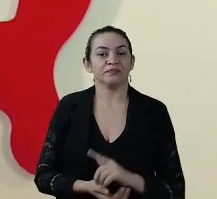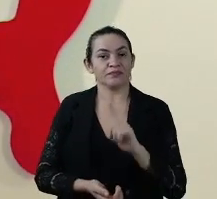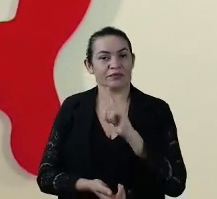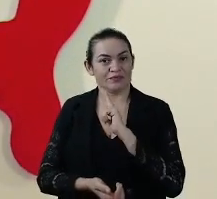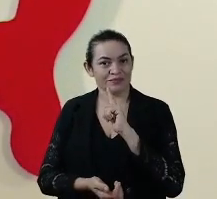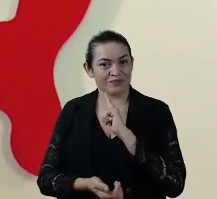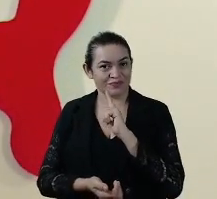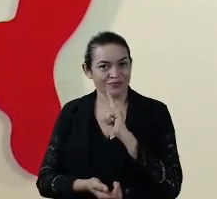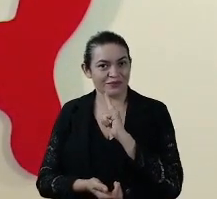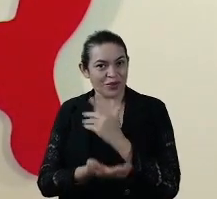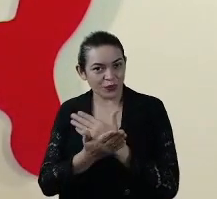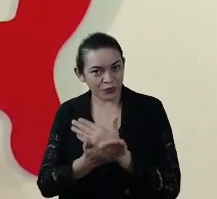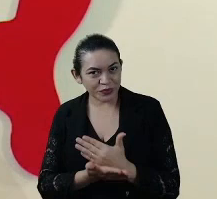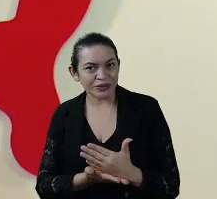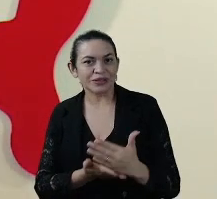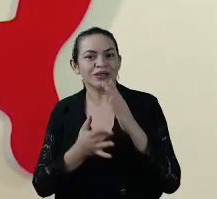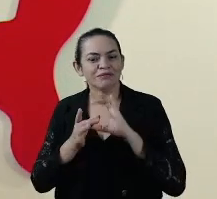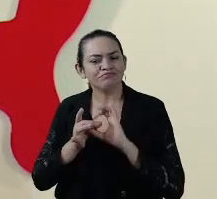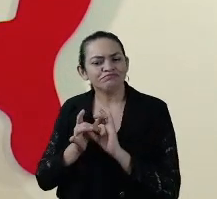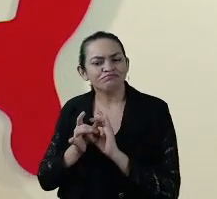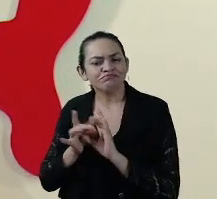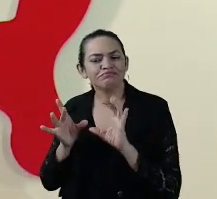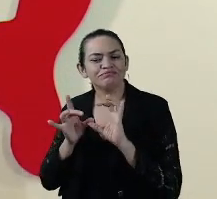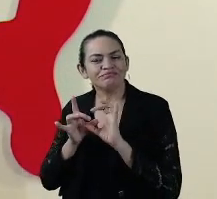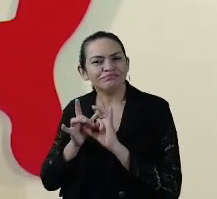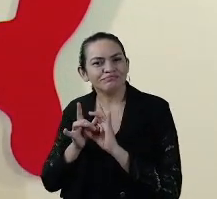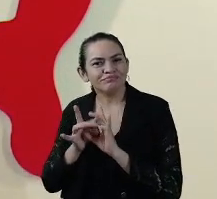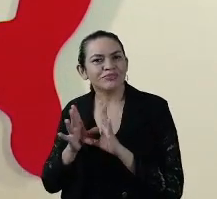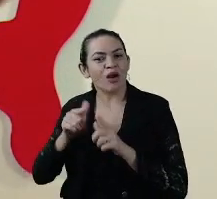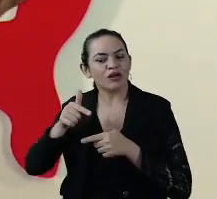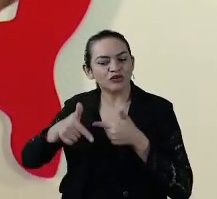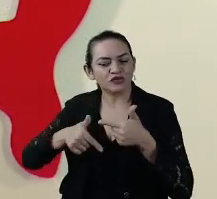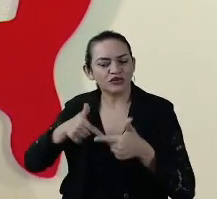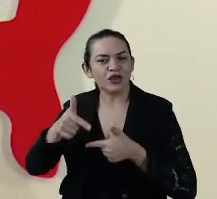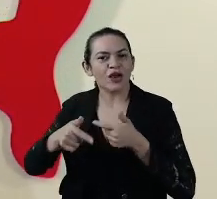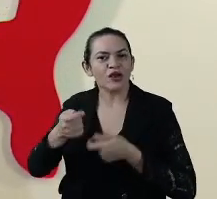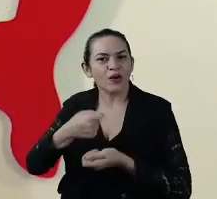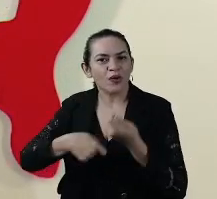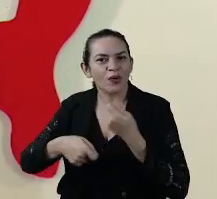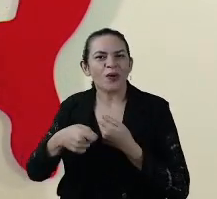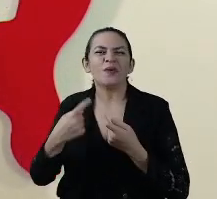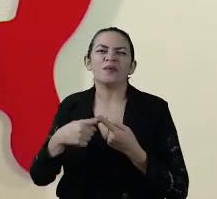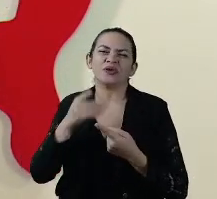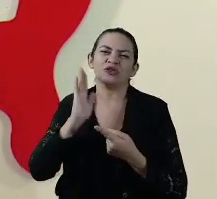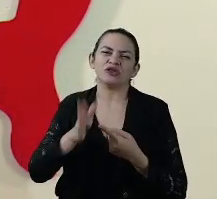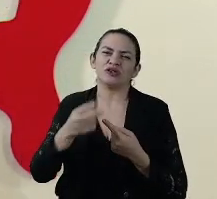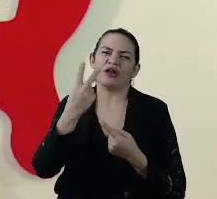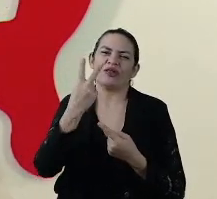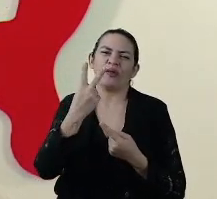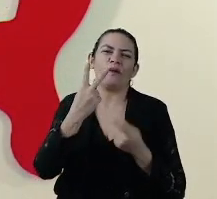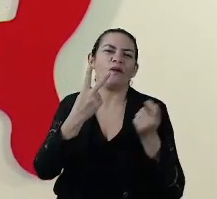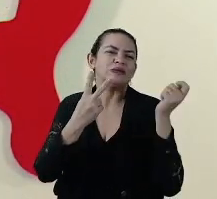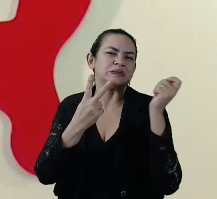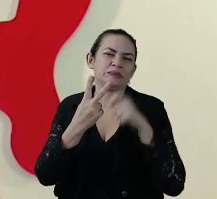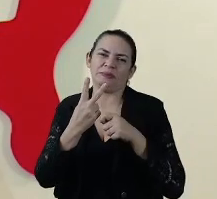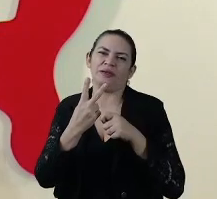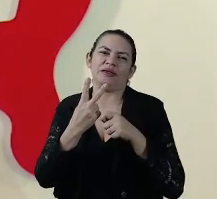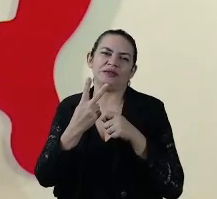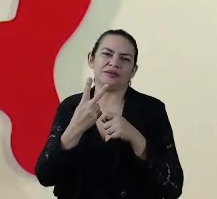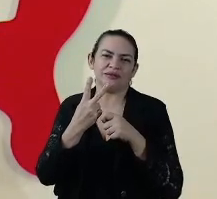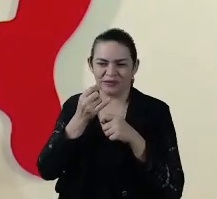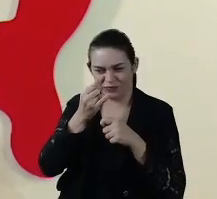tenhamos o início dessa liberação das atividades econômicas, porque nós já estamos há mais de dois meses com as medidas preventivas.